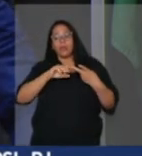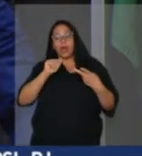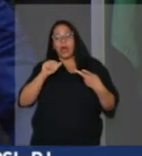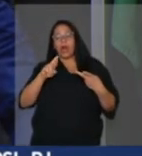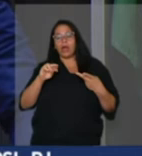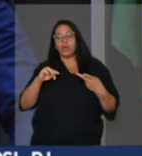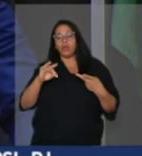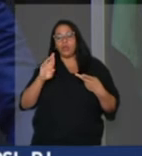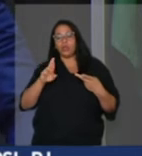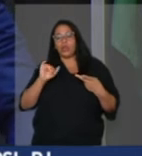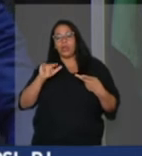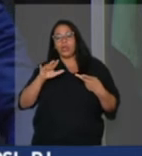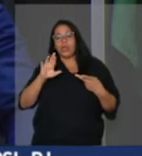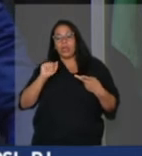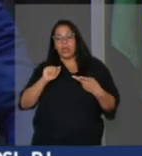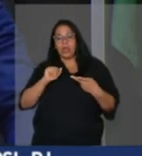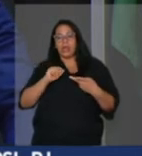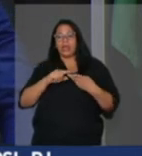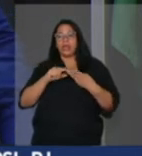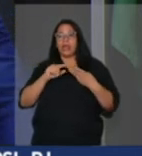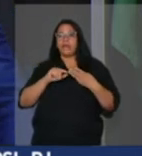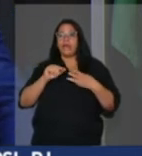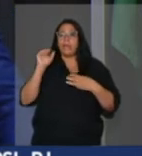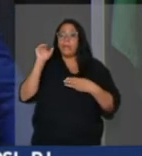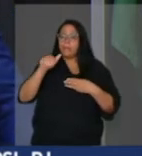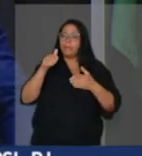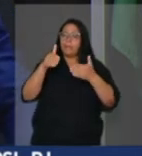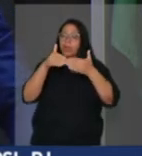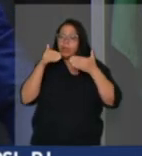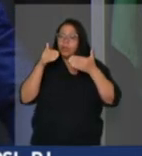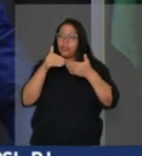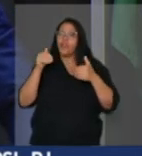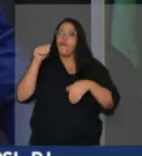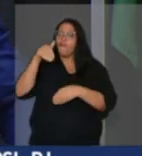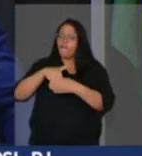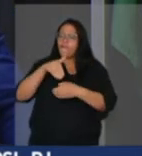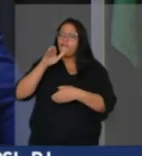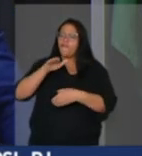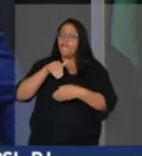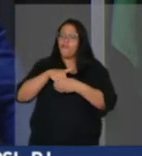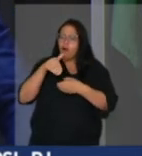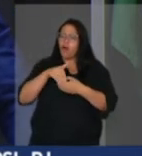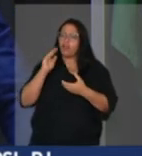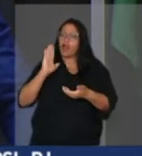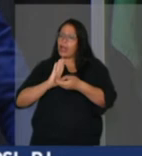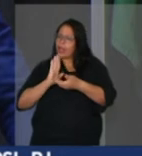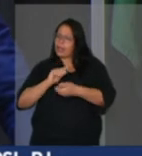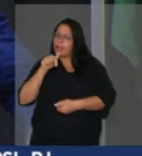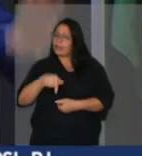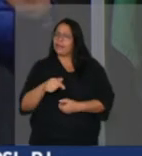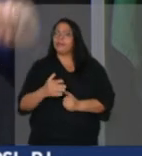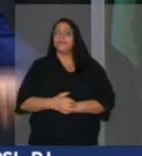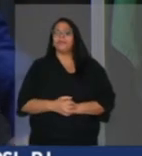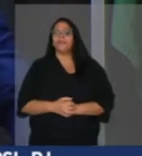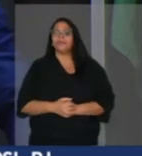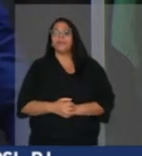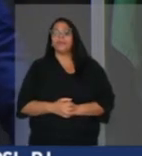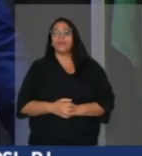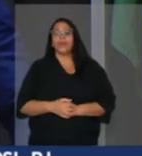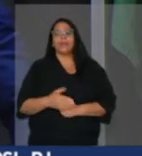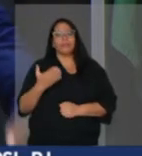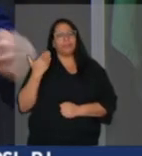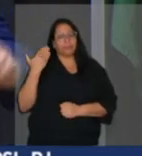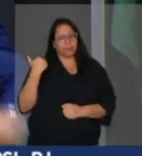ainda não era o presidente, mas estava em campanha para presidente desta casa. Há algum tempo,